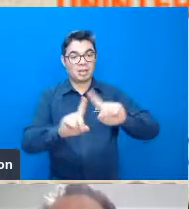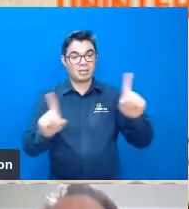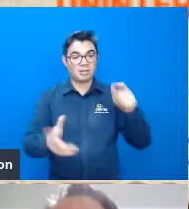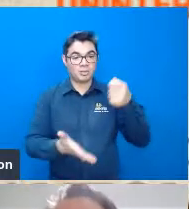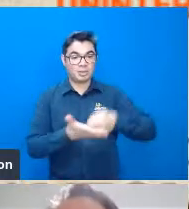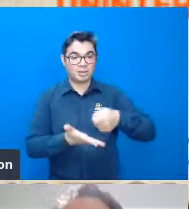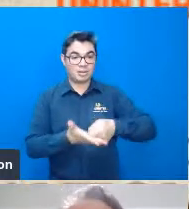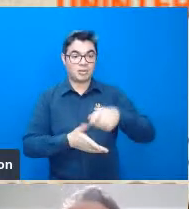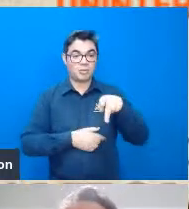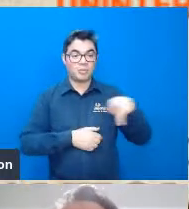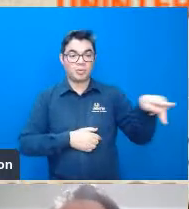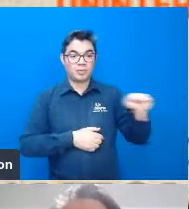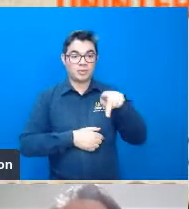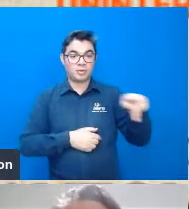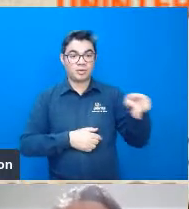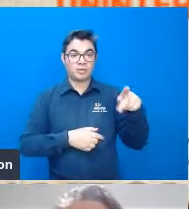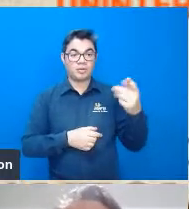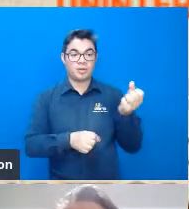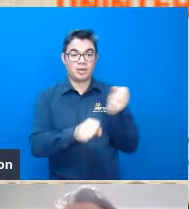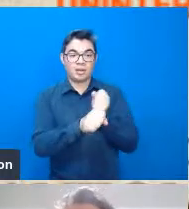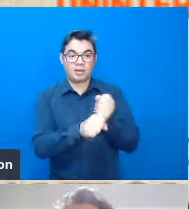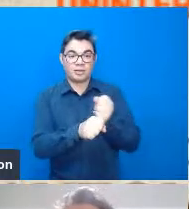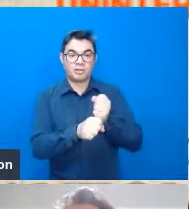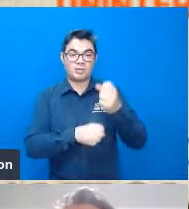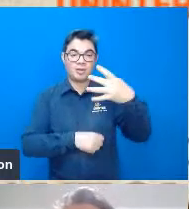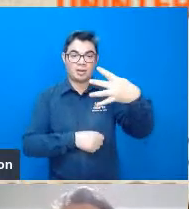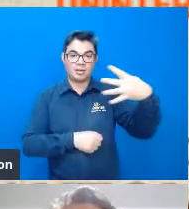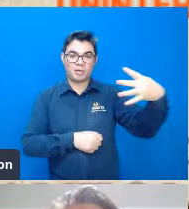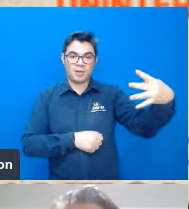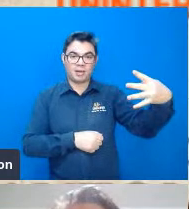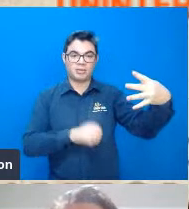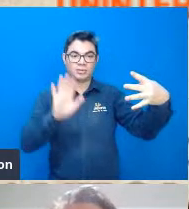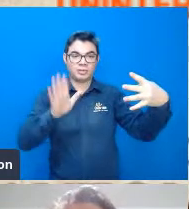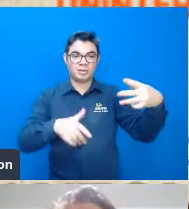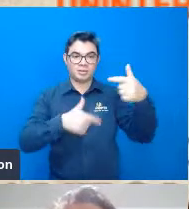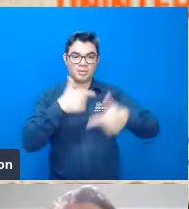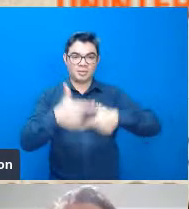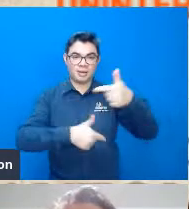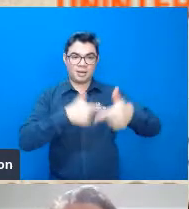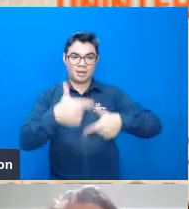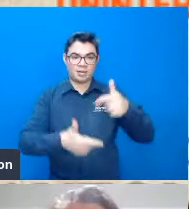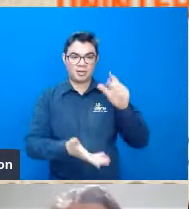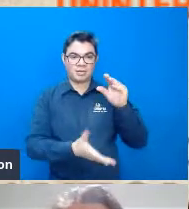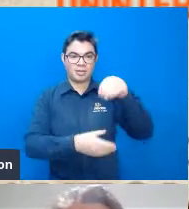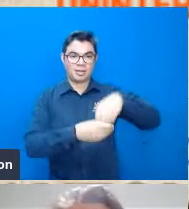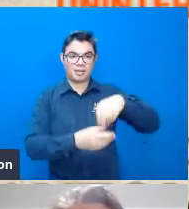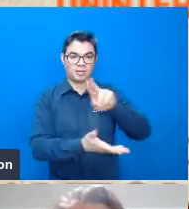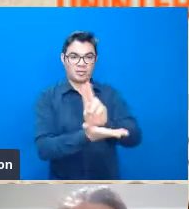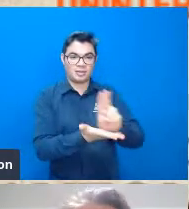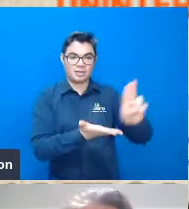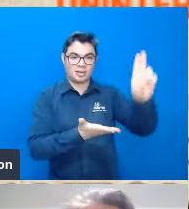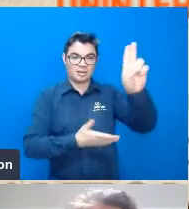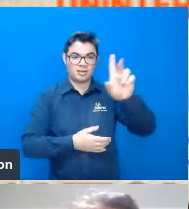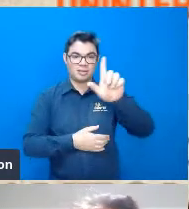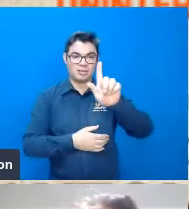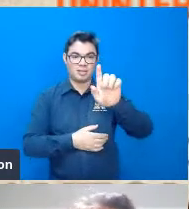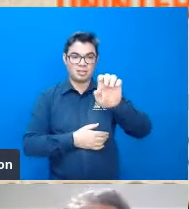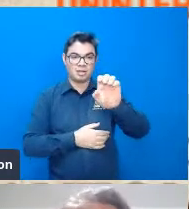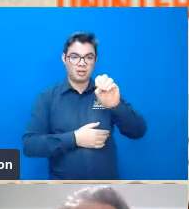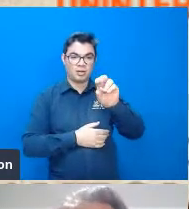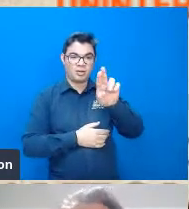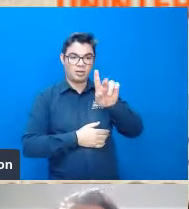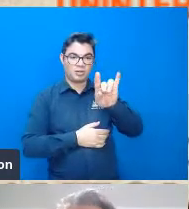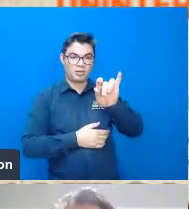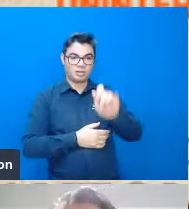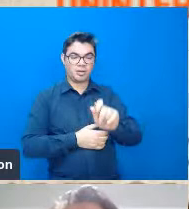que os professores ao completarem 44 anos de serviços prestados na Universidade da Georgia se aposentassem e mesmo assim ele